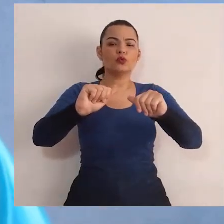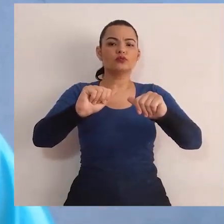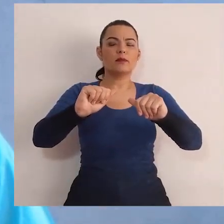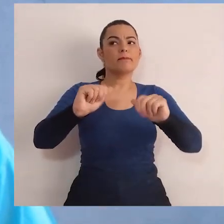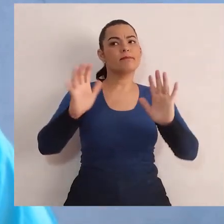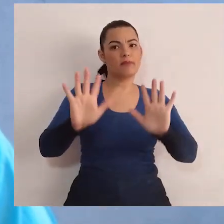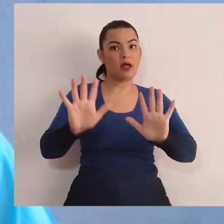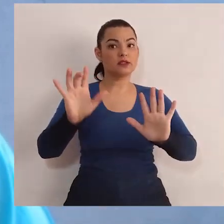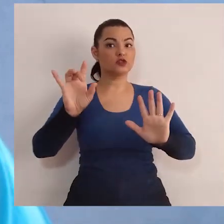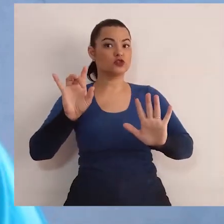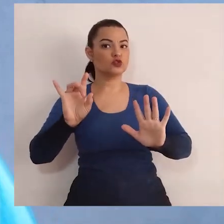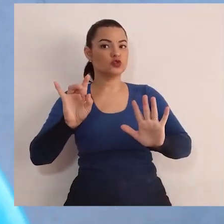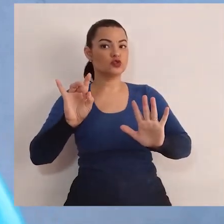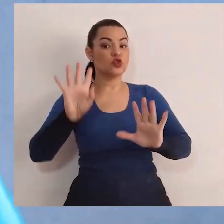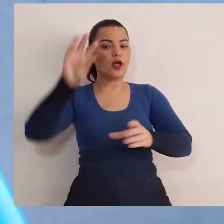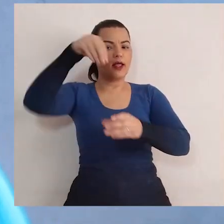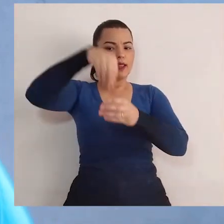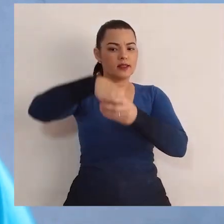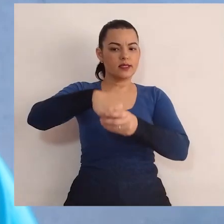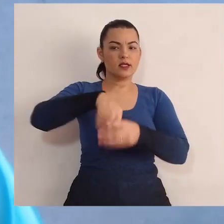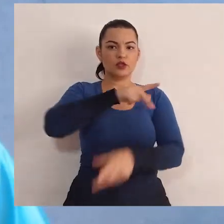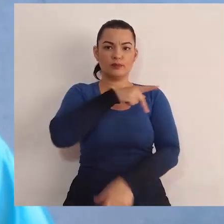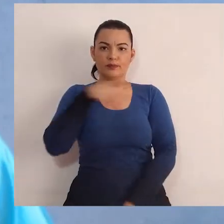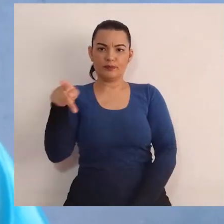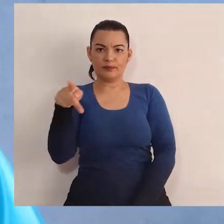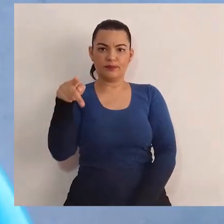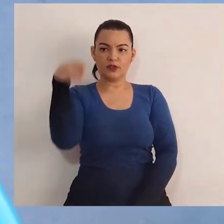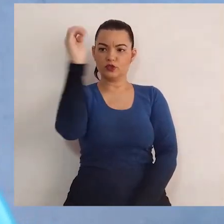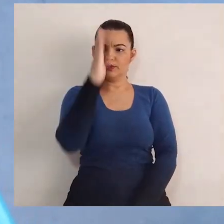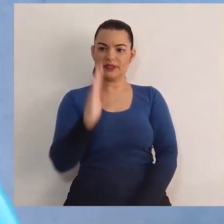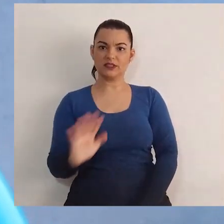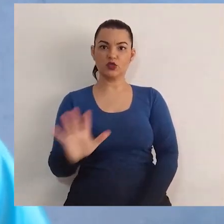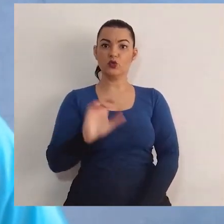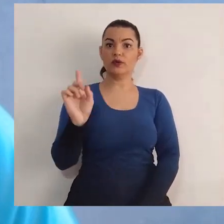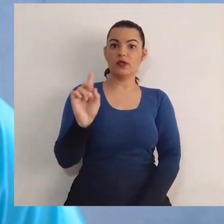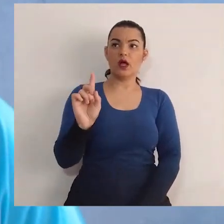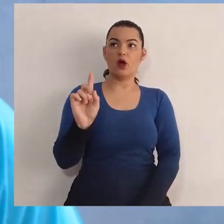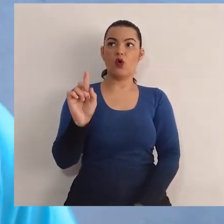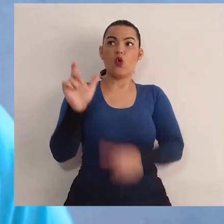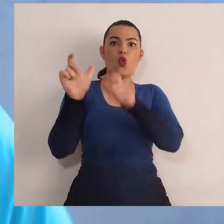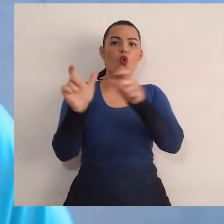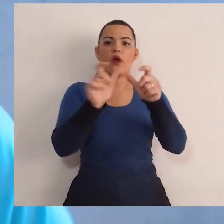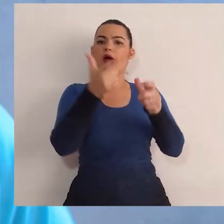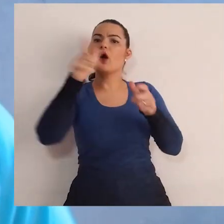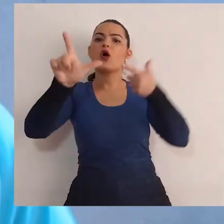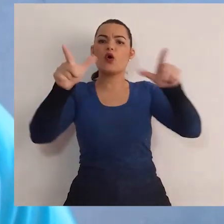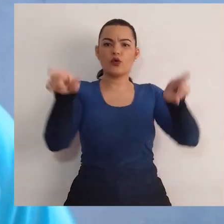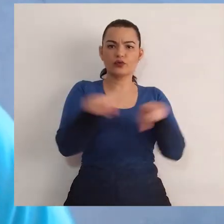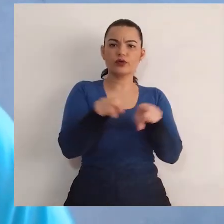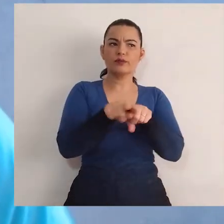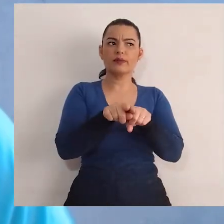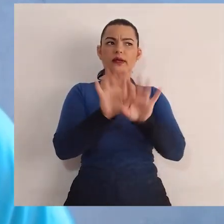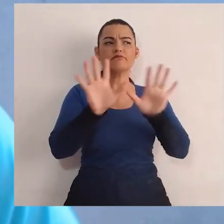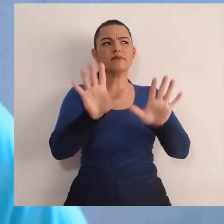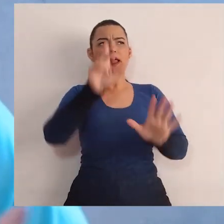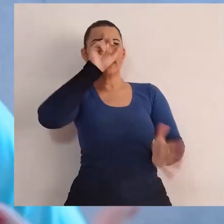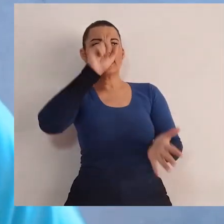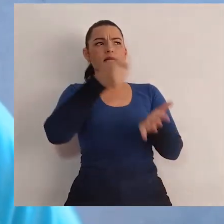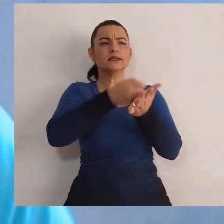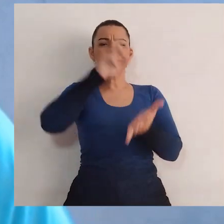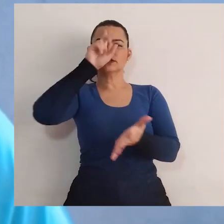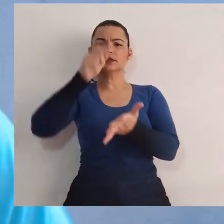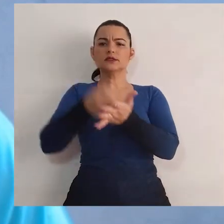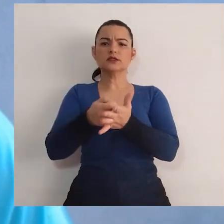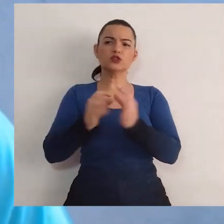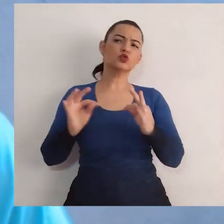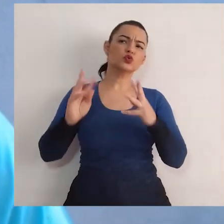não só pensando na presidência da república, mas será que todas as decisões que acontecem, elas